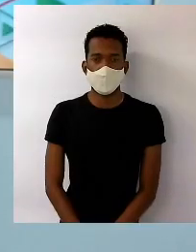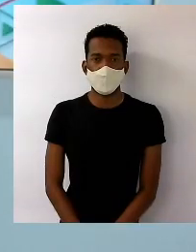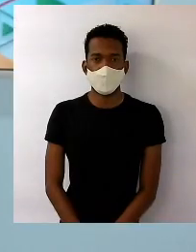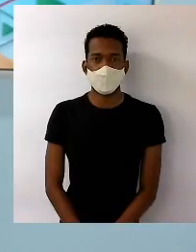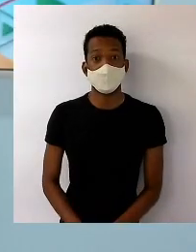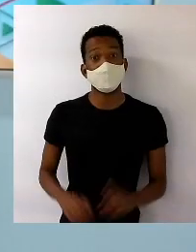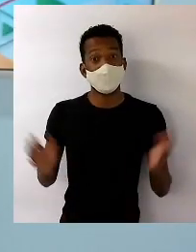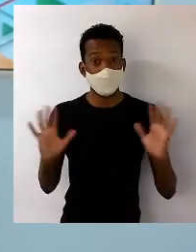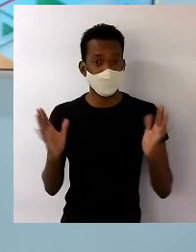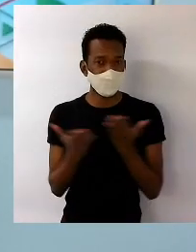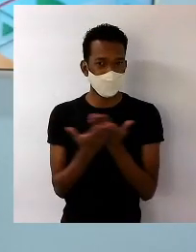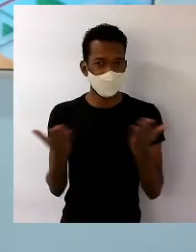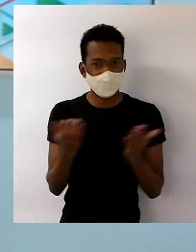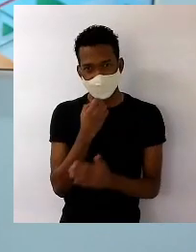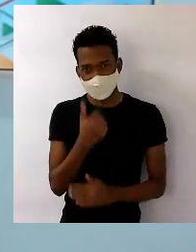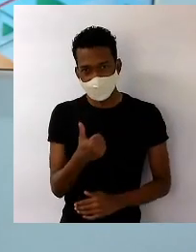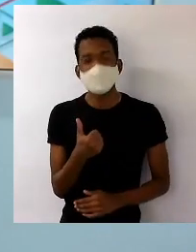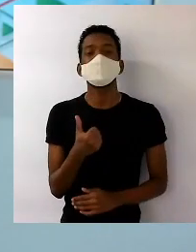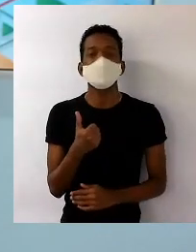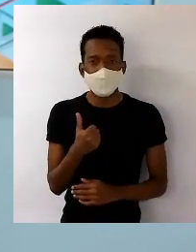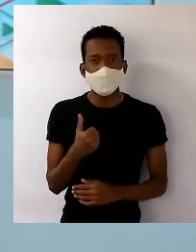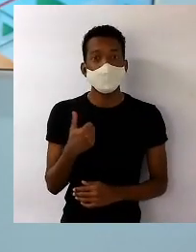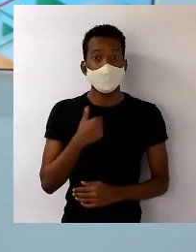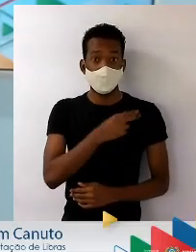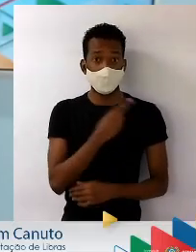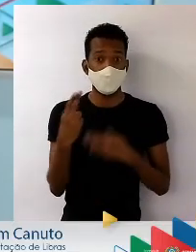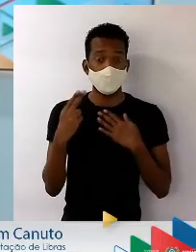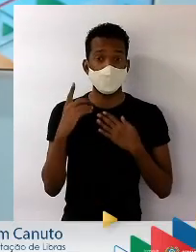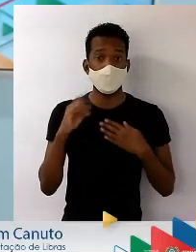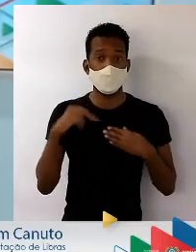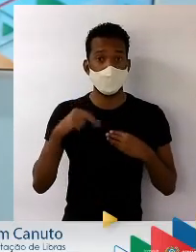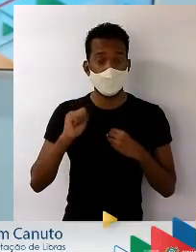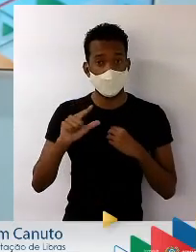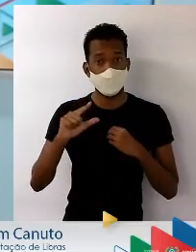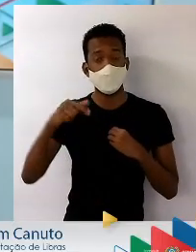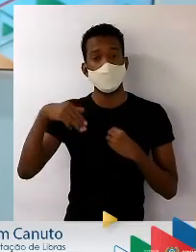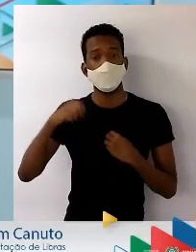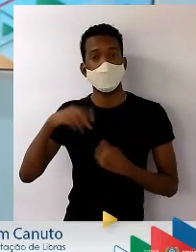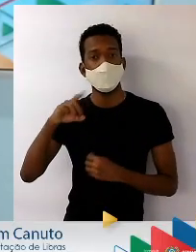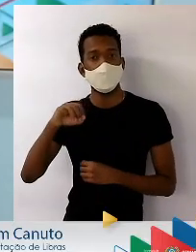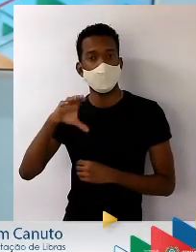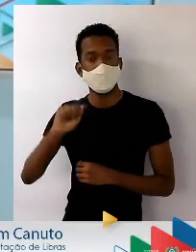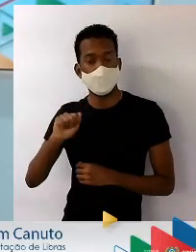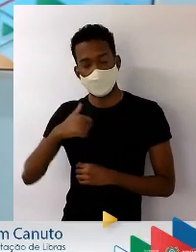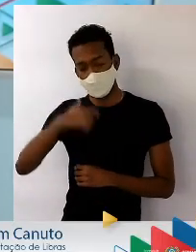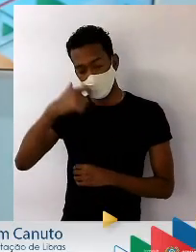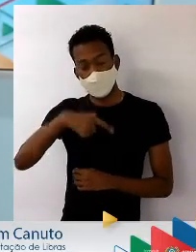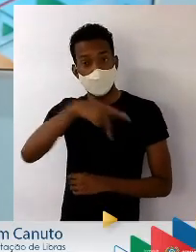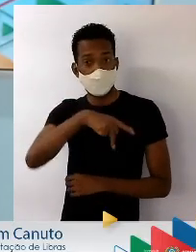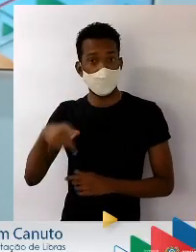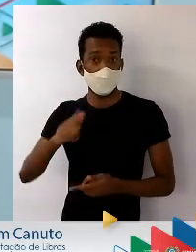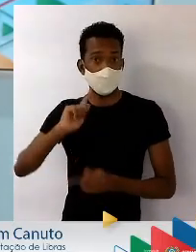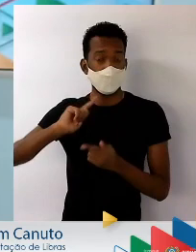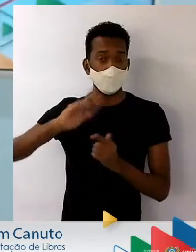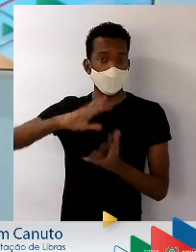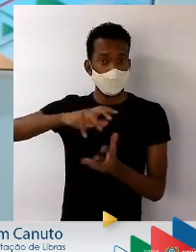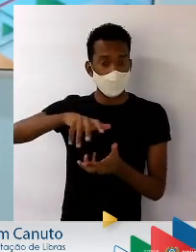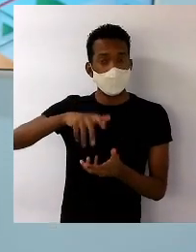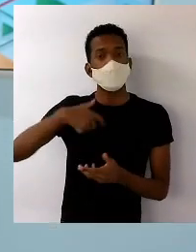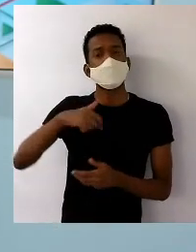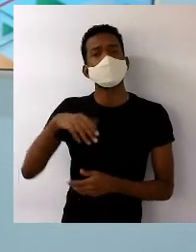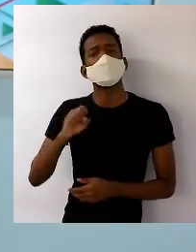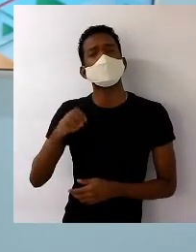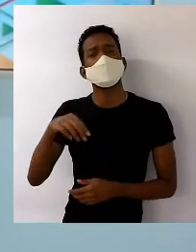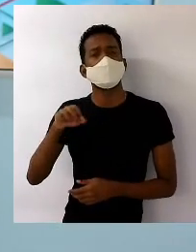Olá, Tudo bem com vocês? Me chamo Daniel Mendonça, sou professor de Geografia, dou aula na Escola Senador Antônio Farias,